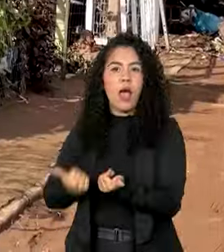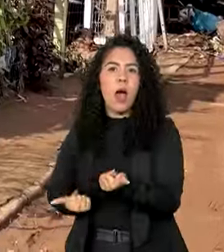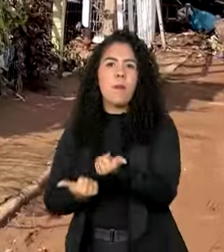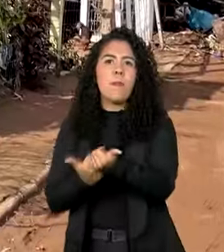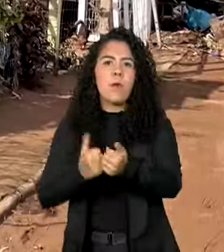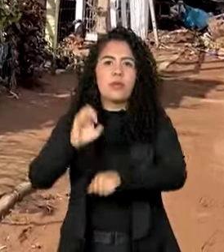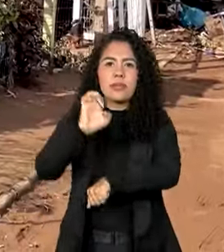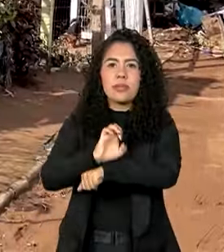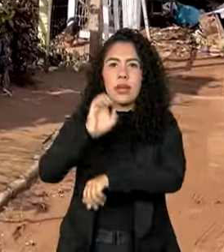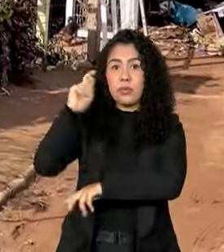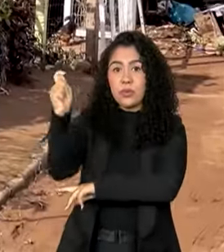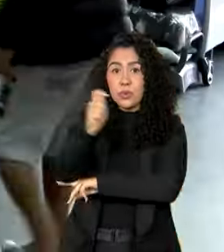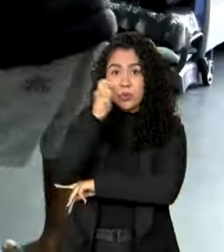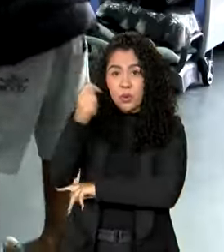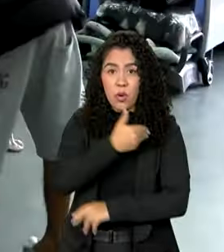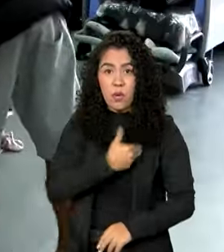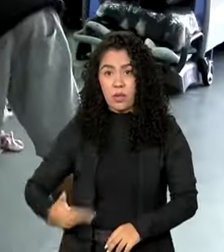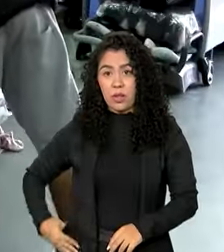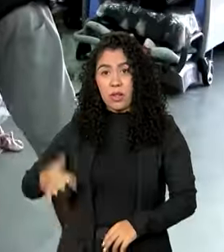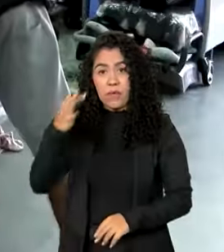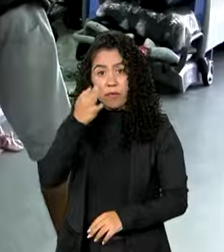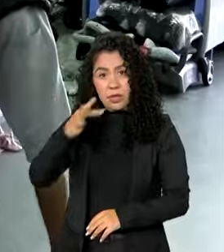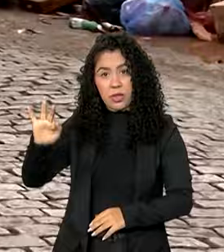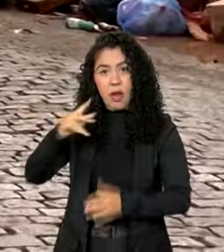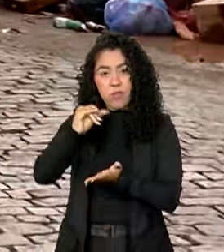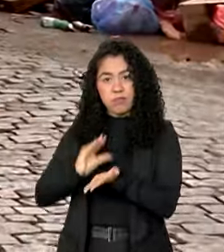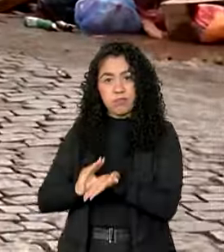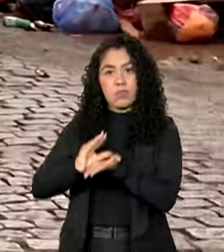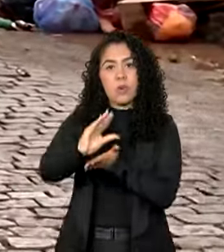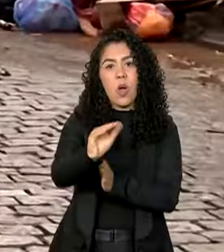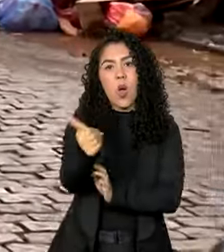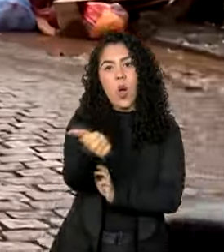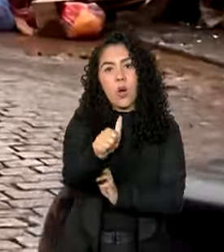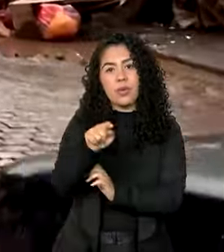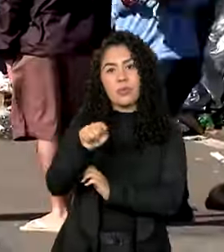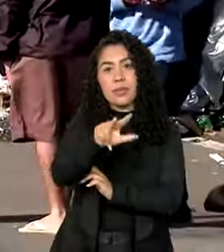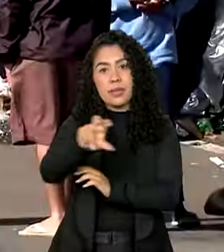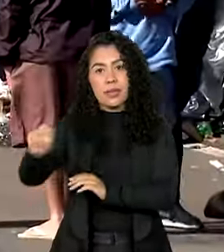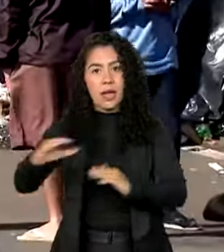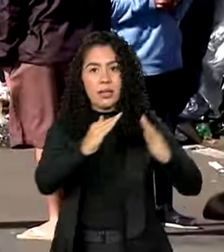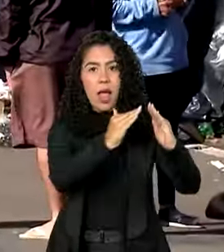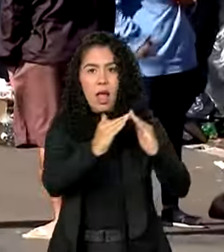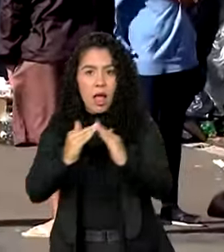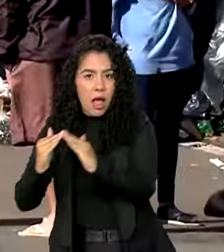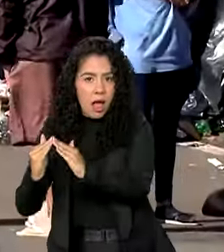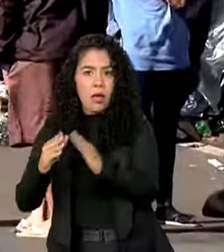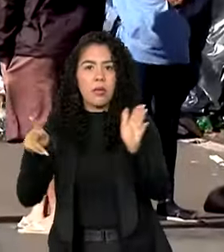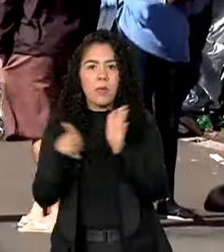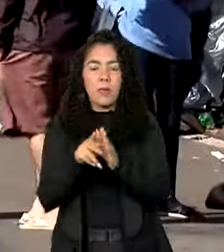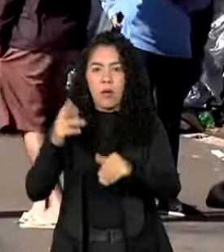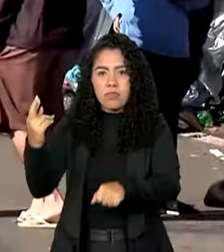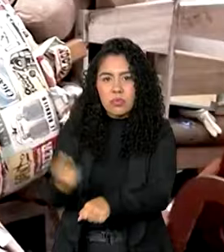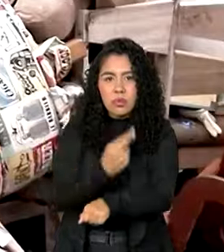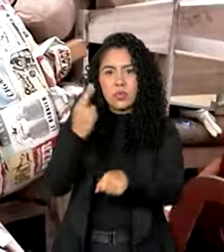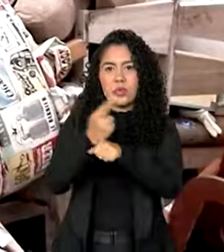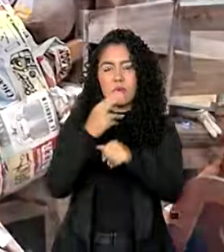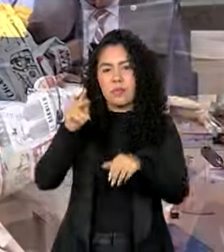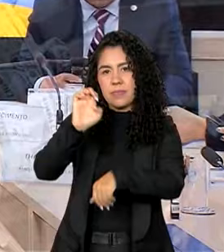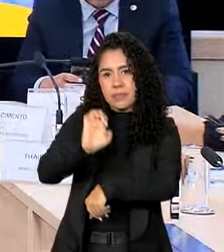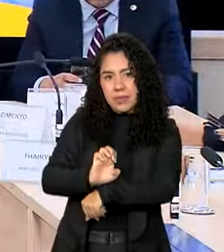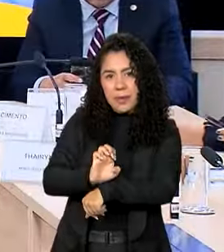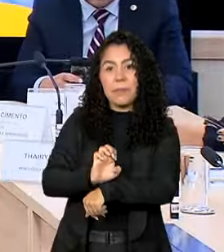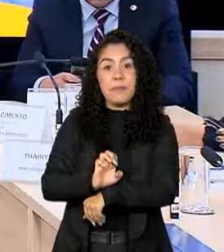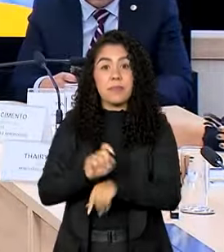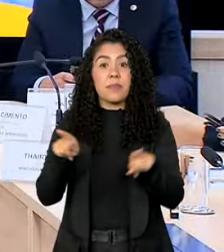Rio Grande do Sul, governo federal anuncia mais 11.500 moradias entre as ações de reconstrução do Estado.